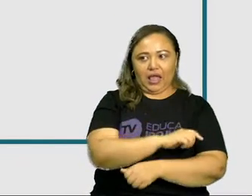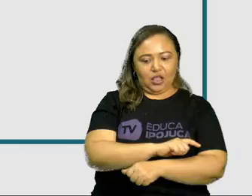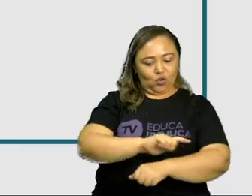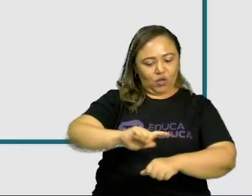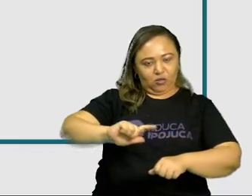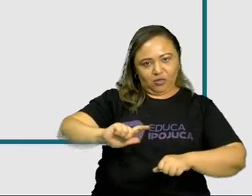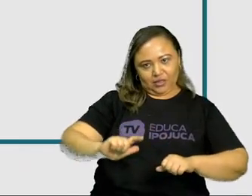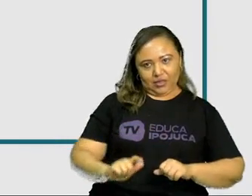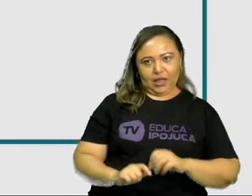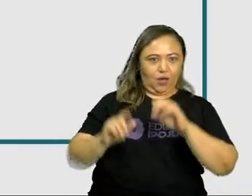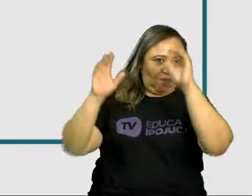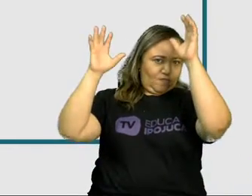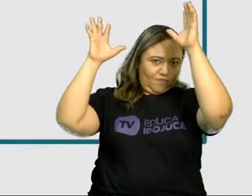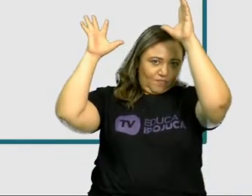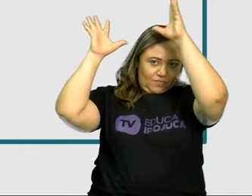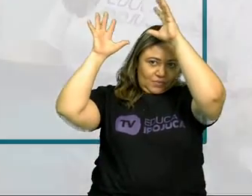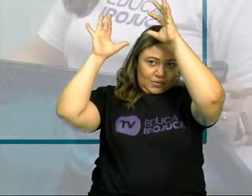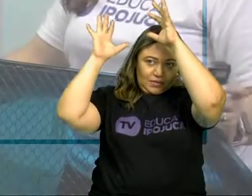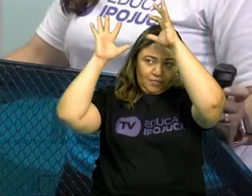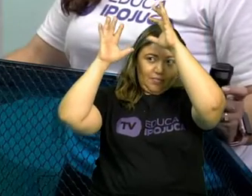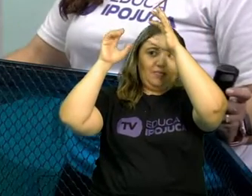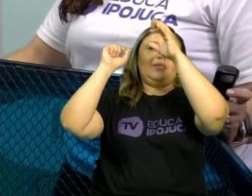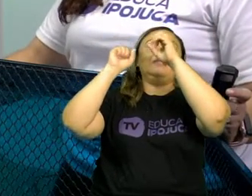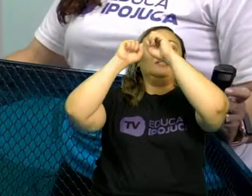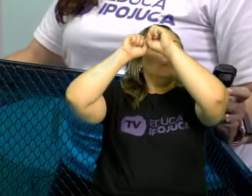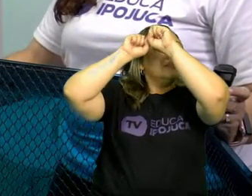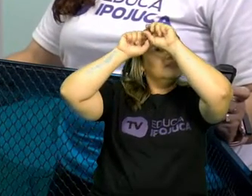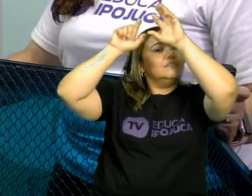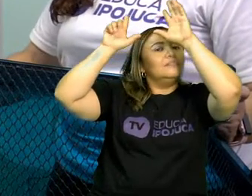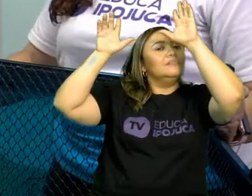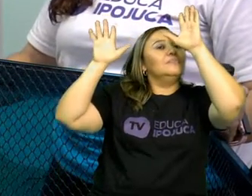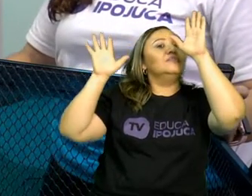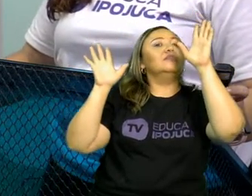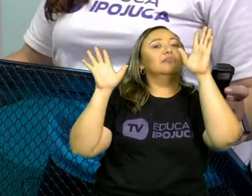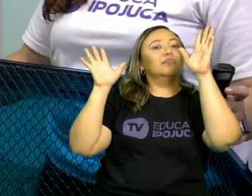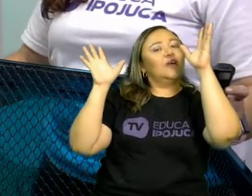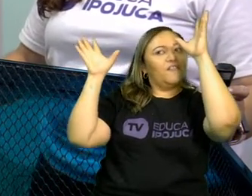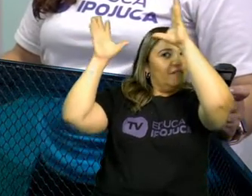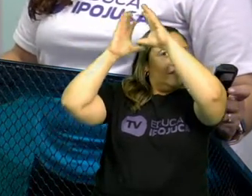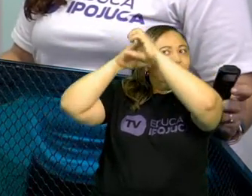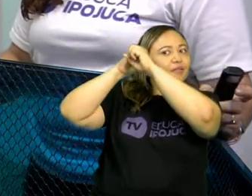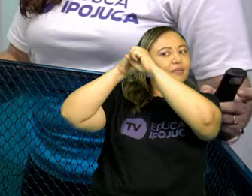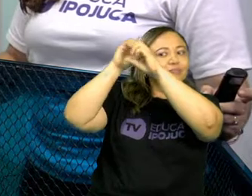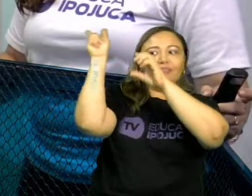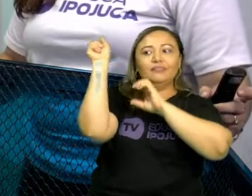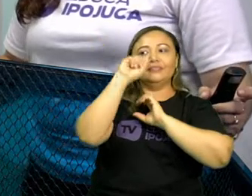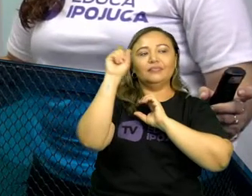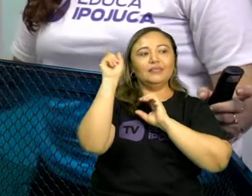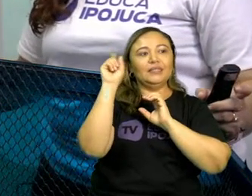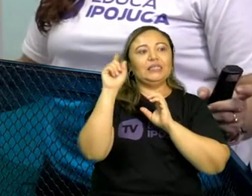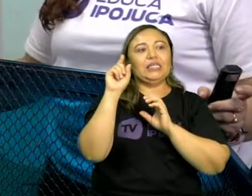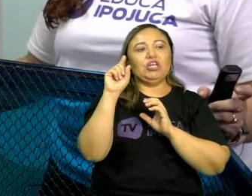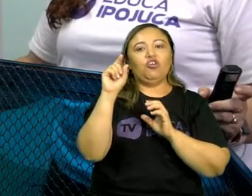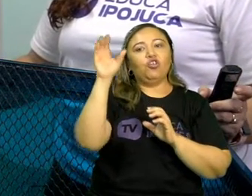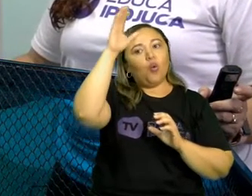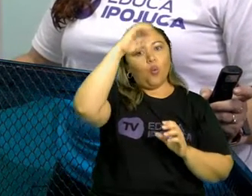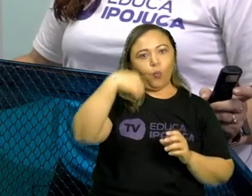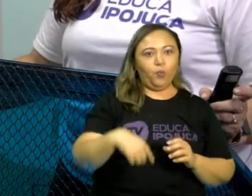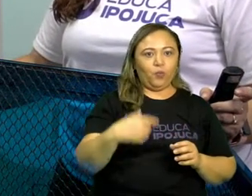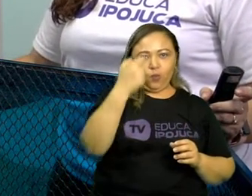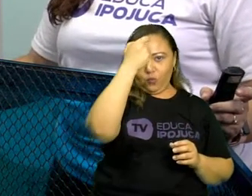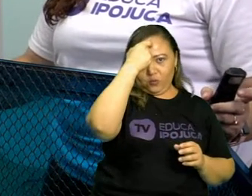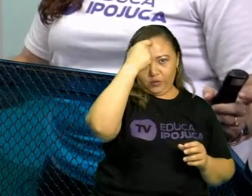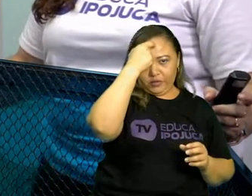que jamais serão fechadas. Conhecimento que a gente adquire, ninguém tira em momento nenhum da nossa vida.